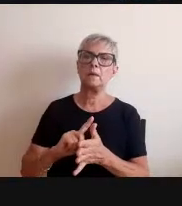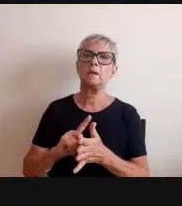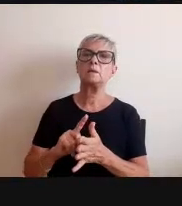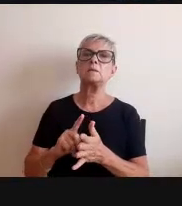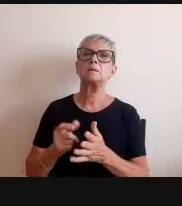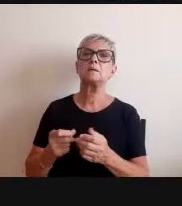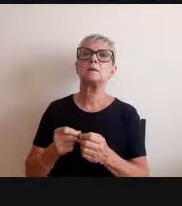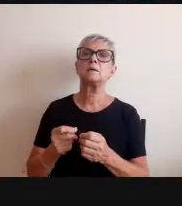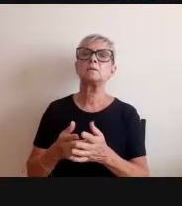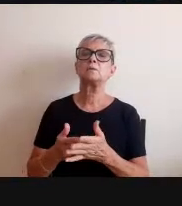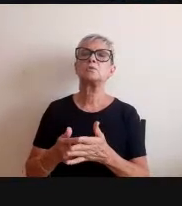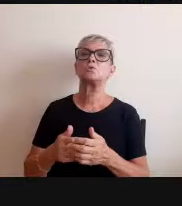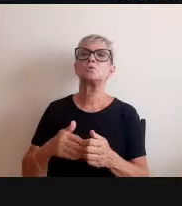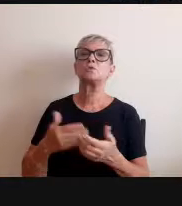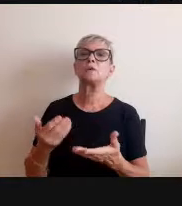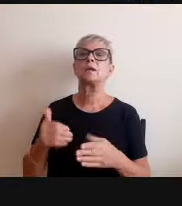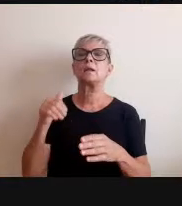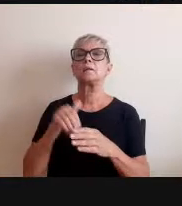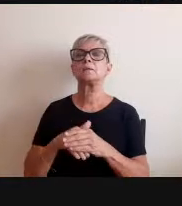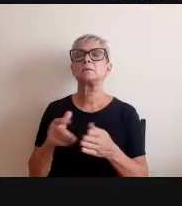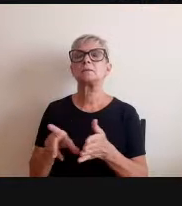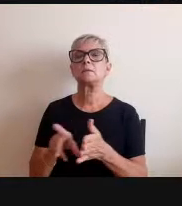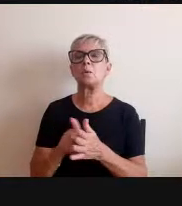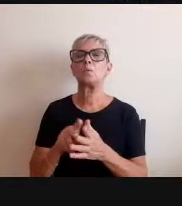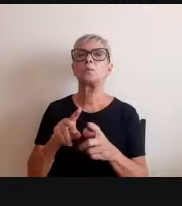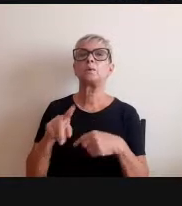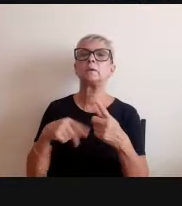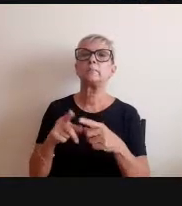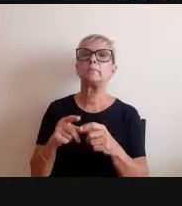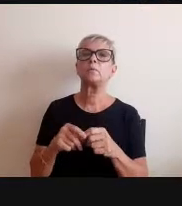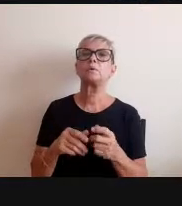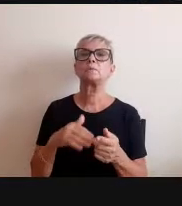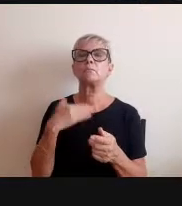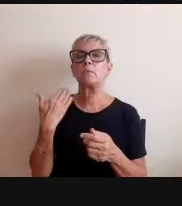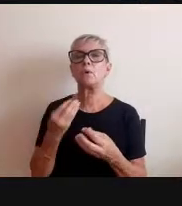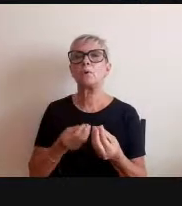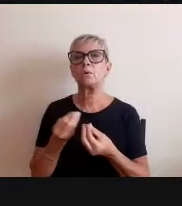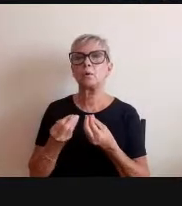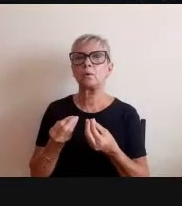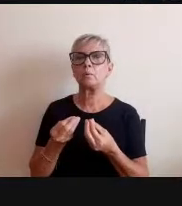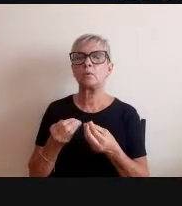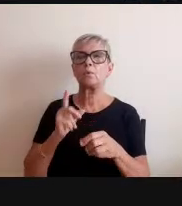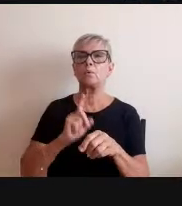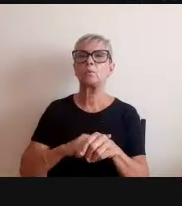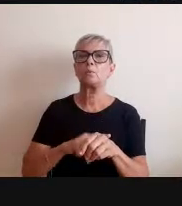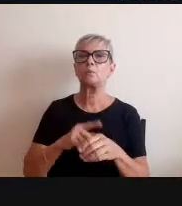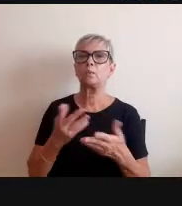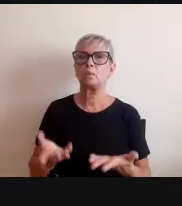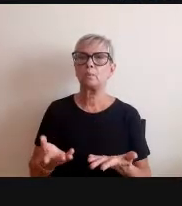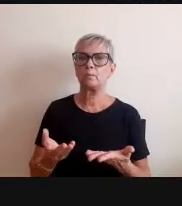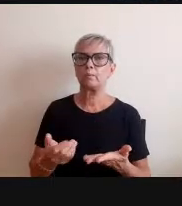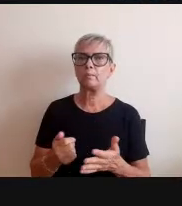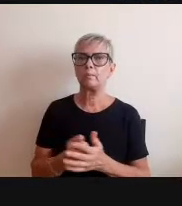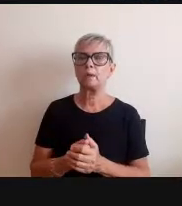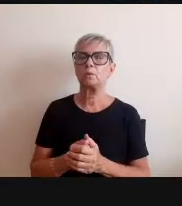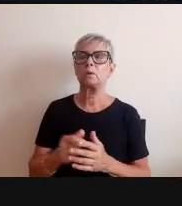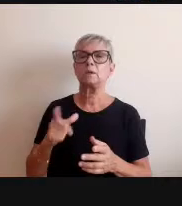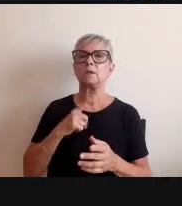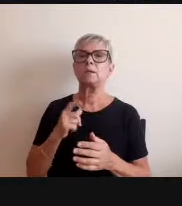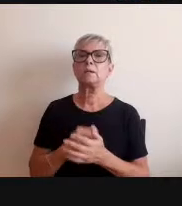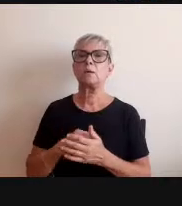eleito etc e depois ele morre justamente no momento em que há um golpe de estado do Pinotier